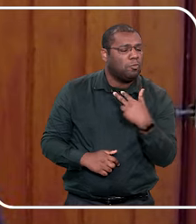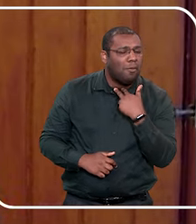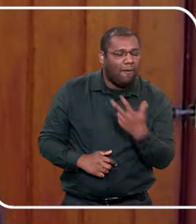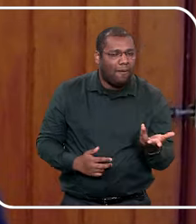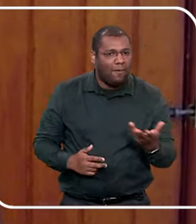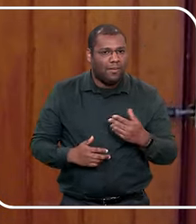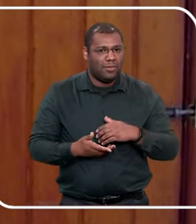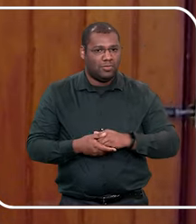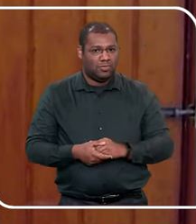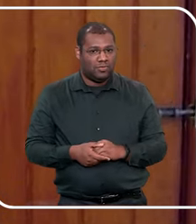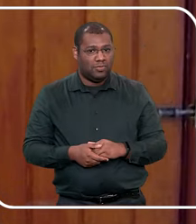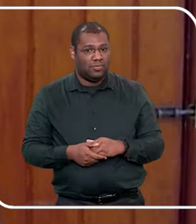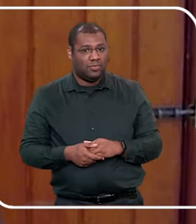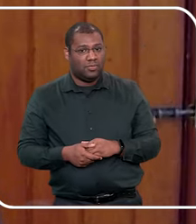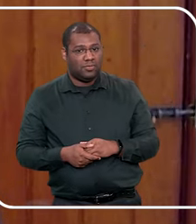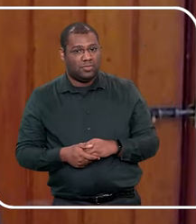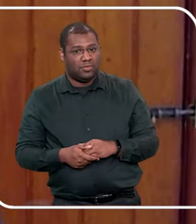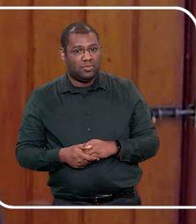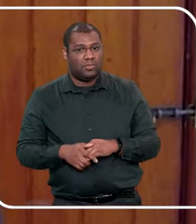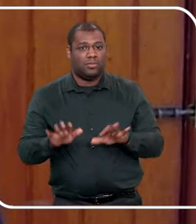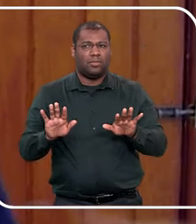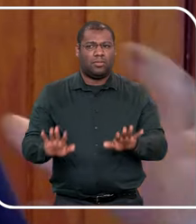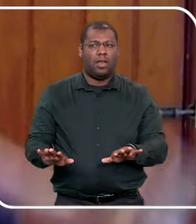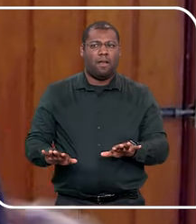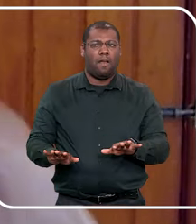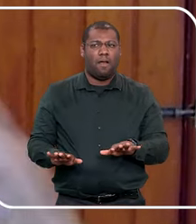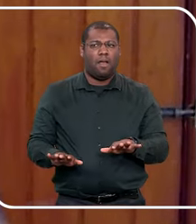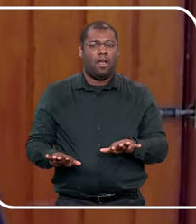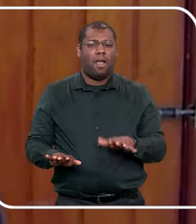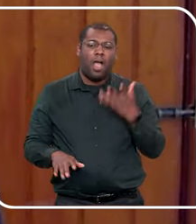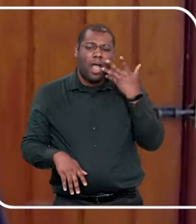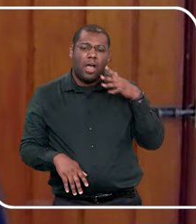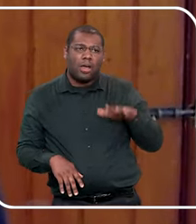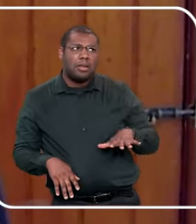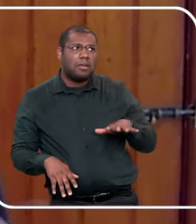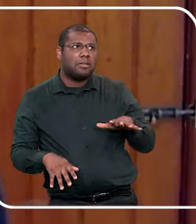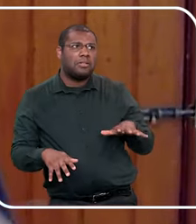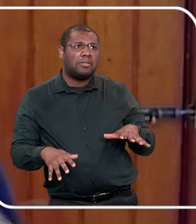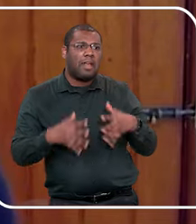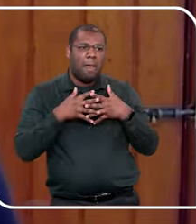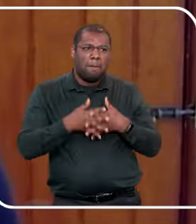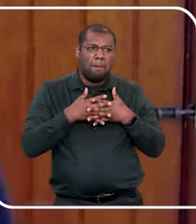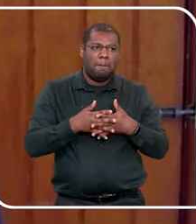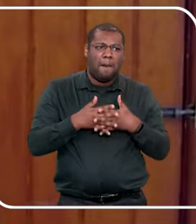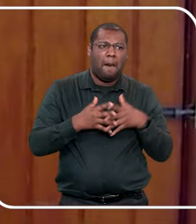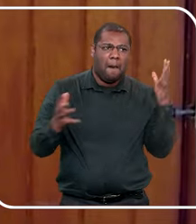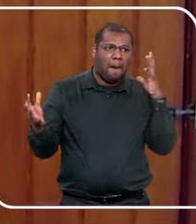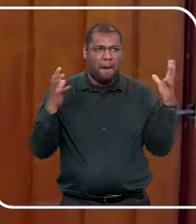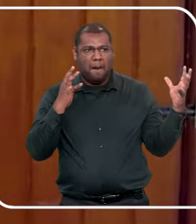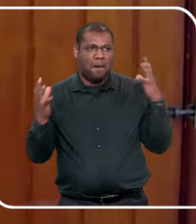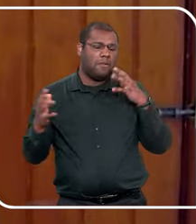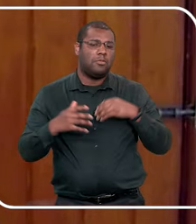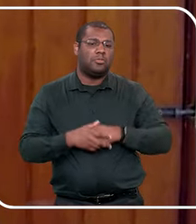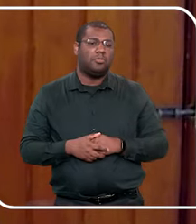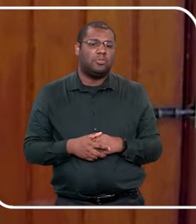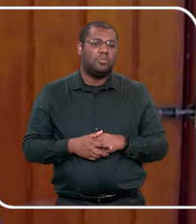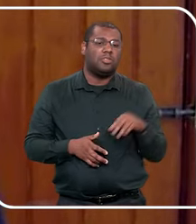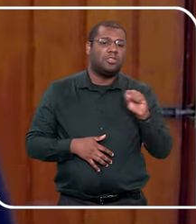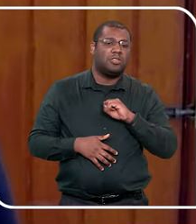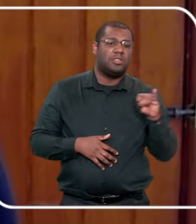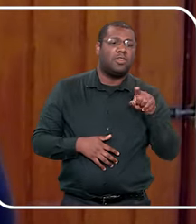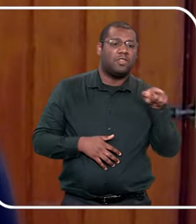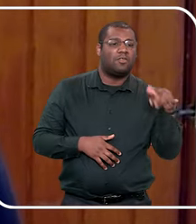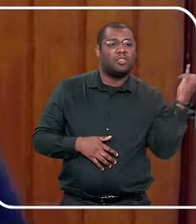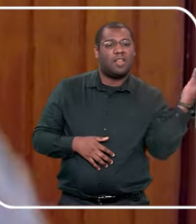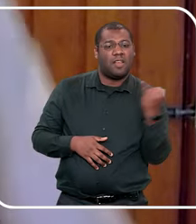pedindo pra guardar segredo pro papai, então a criança ela é muito literal, gente, ela entende exatamente o que a gente fala, se você